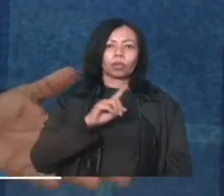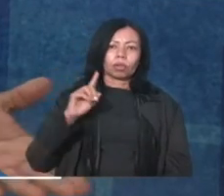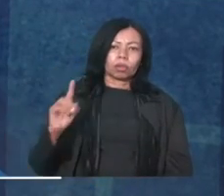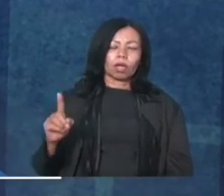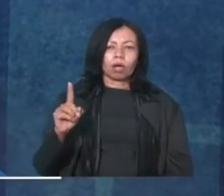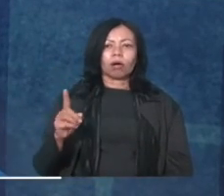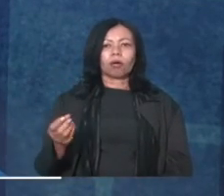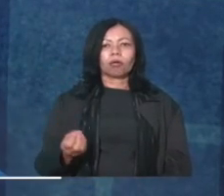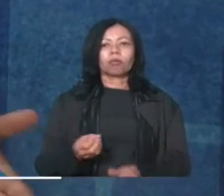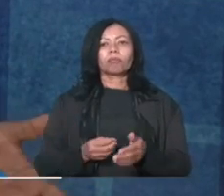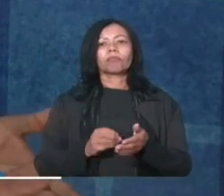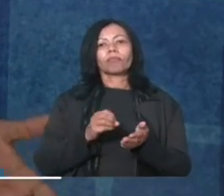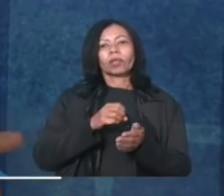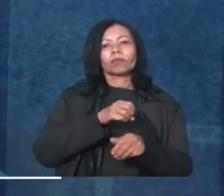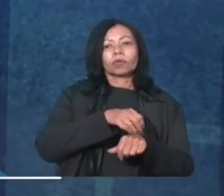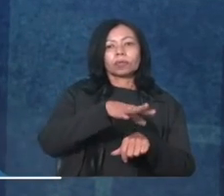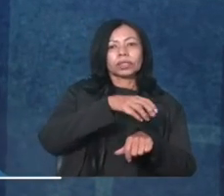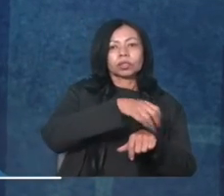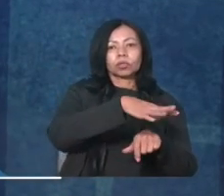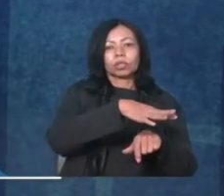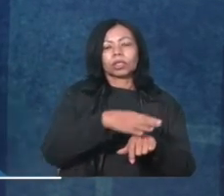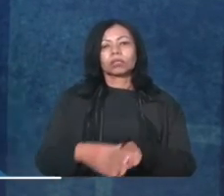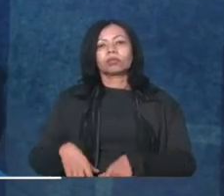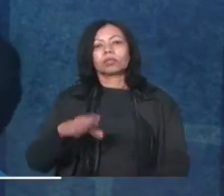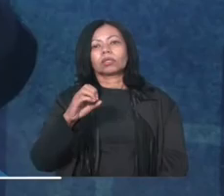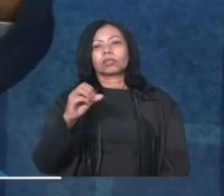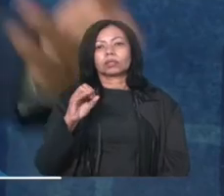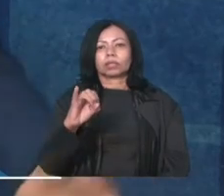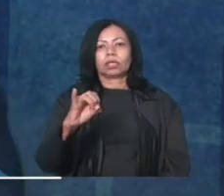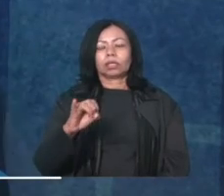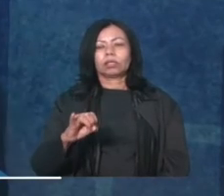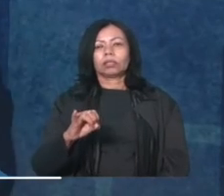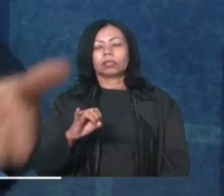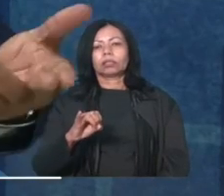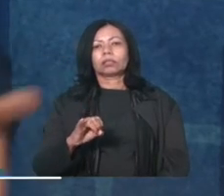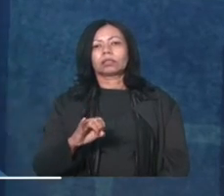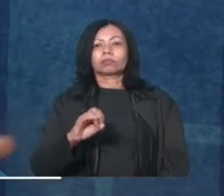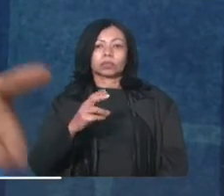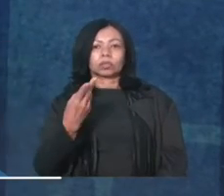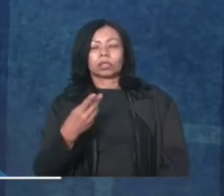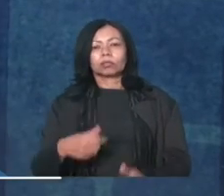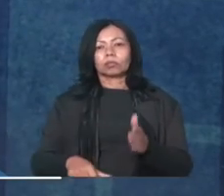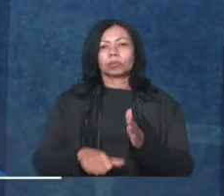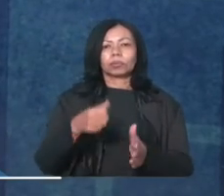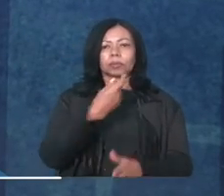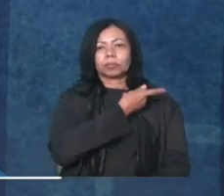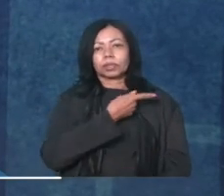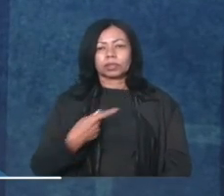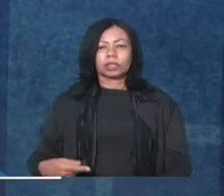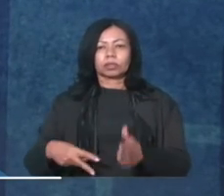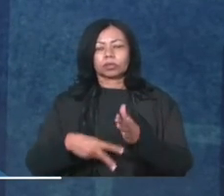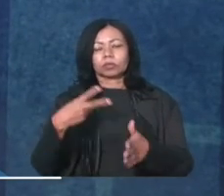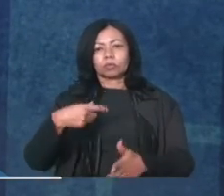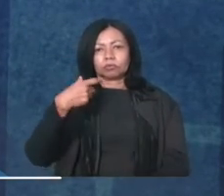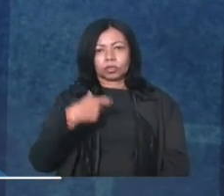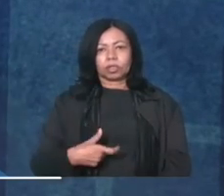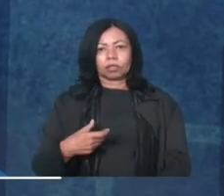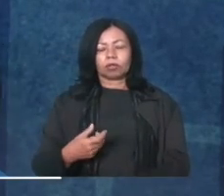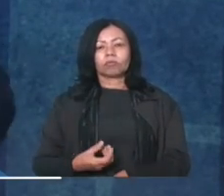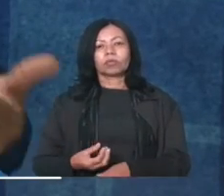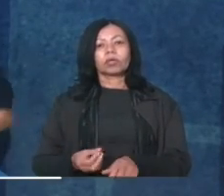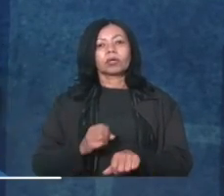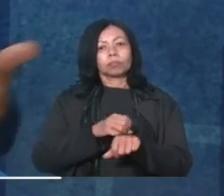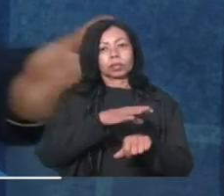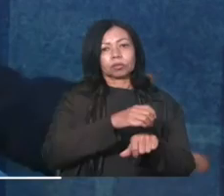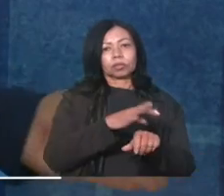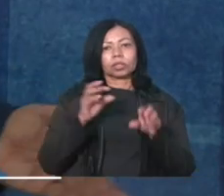foi me excluído da CEIC, no qual eu fui o segundo signatário, ou seja, o primeiro é o presidente e o segundo foi eu e foi me excluído e colocado